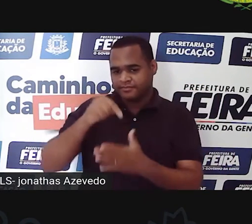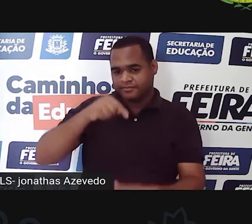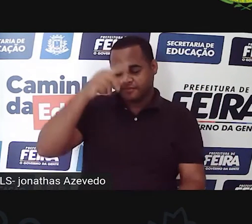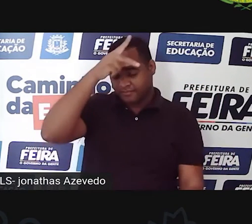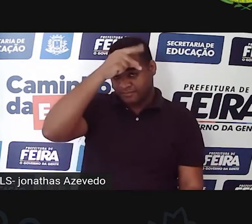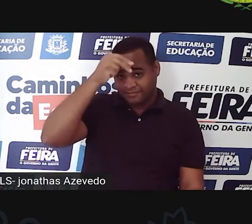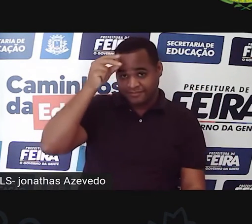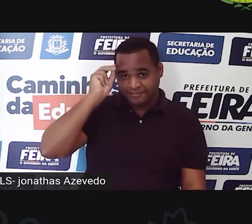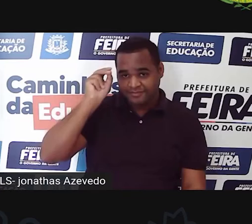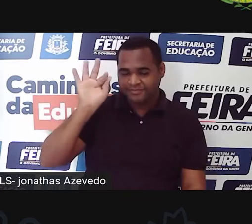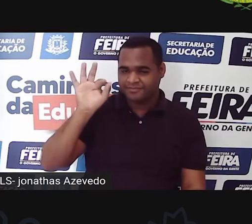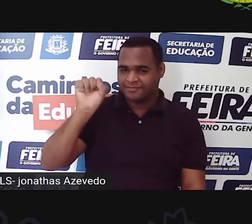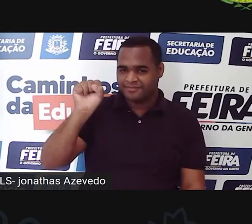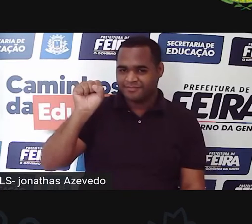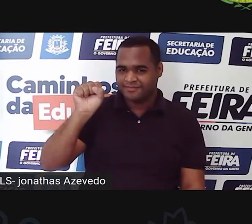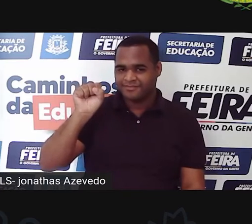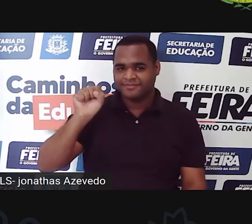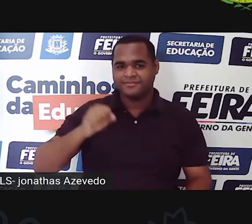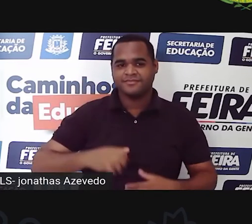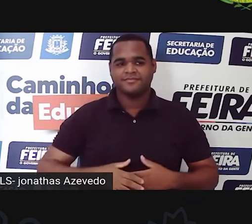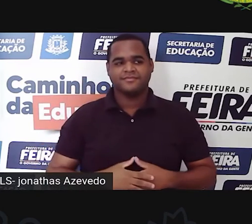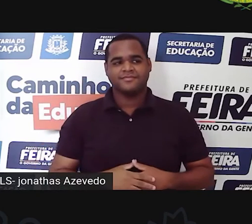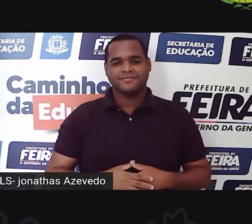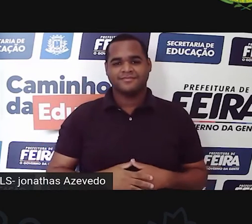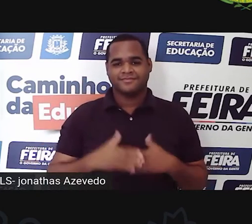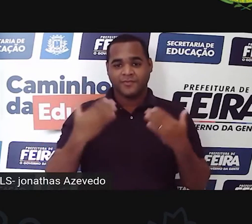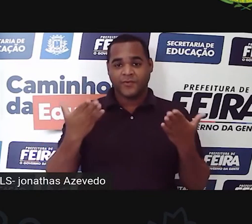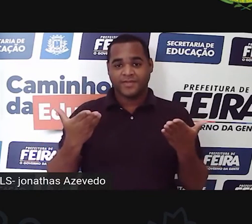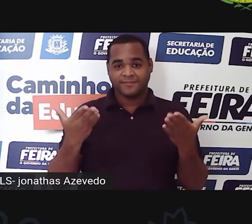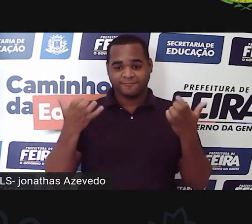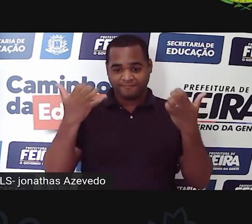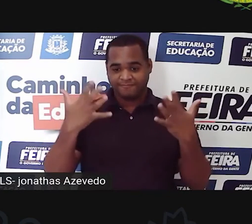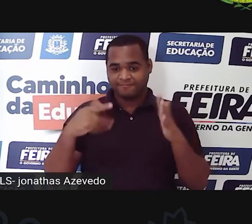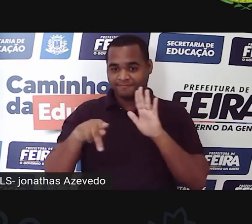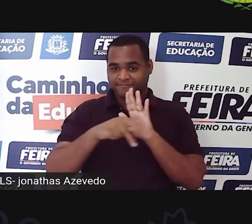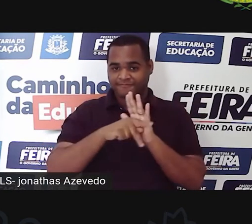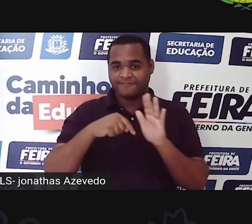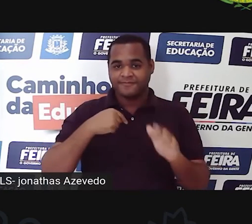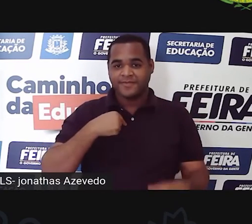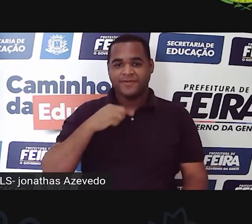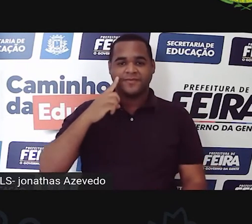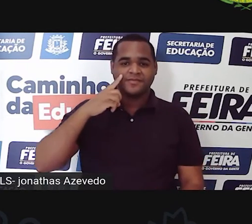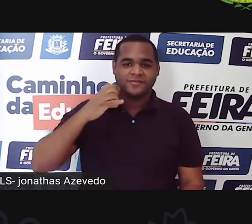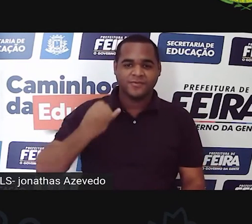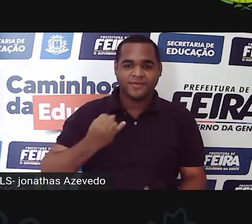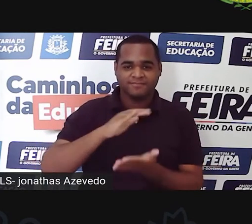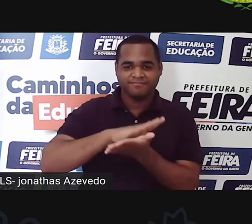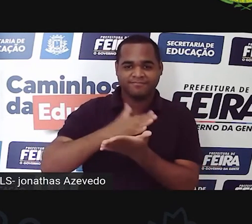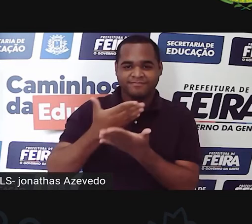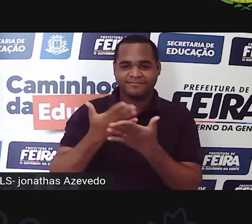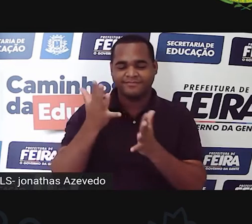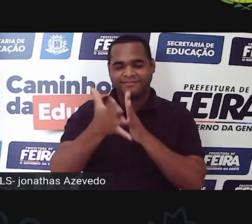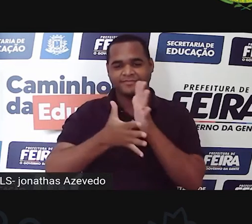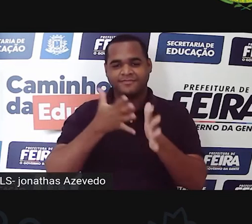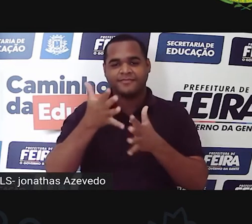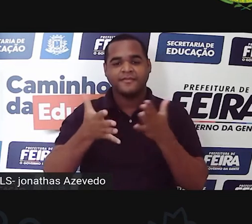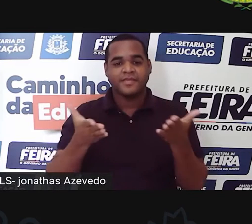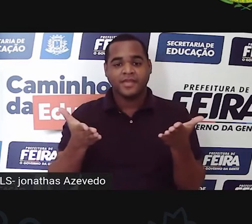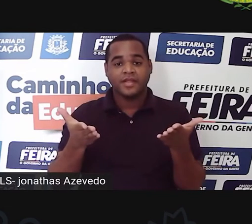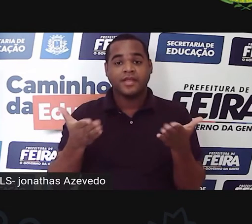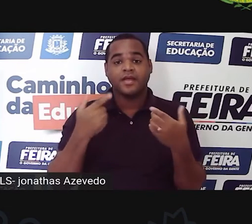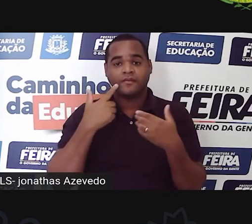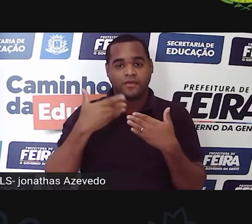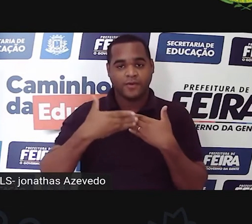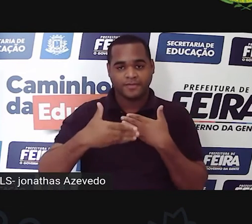Santana e da Secretaria Municipal de Educação. E hoje a gente tem a participação aqui do nosso intérprete, o Jonathan. Vamos lá